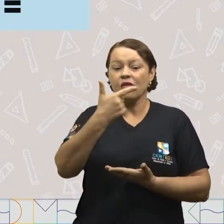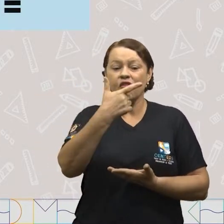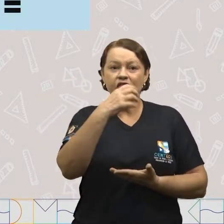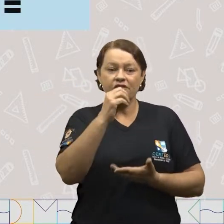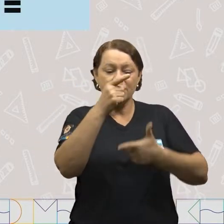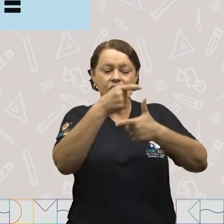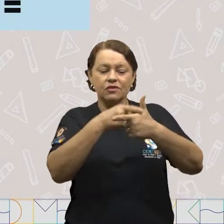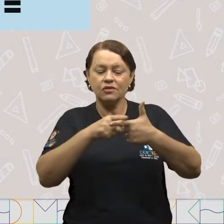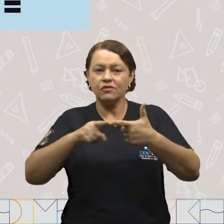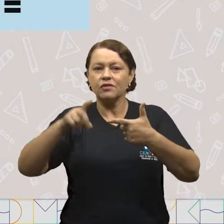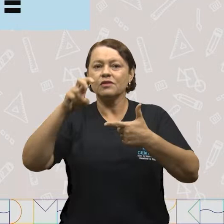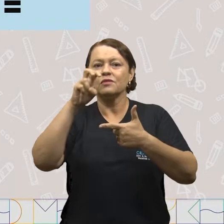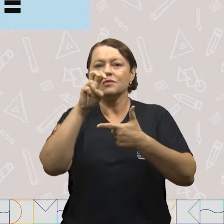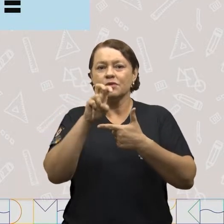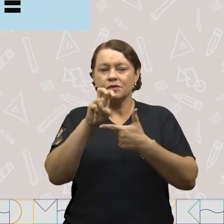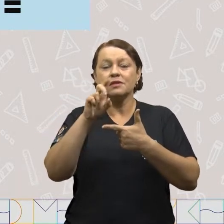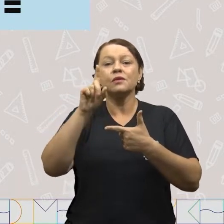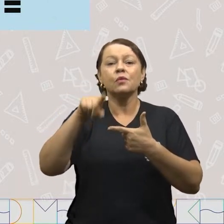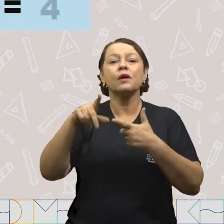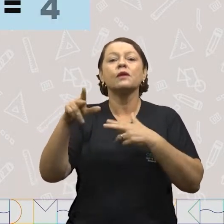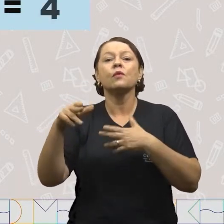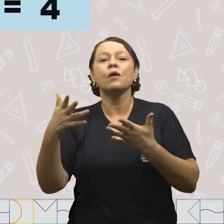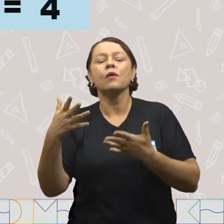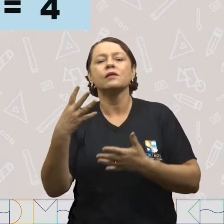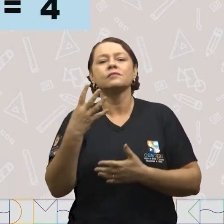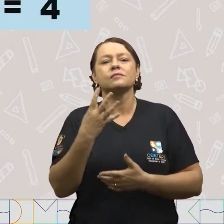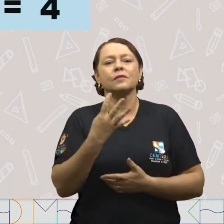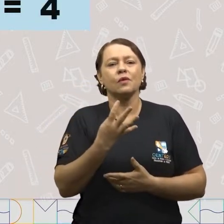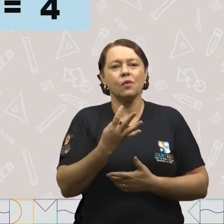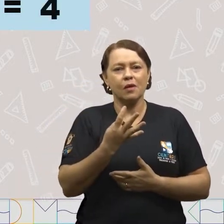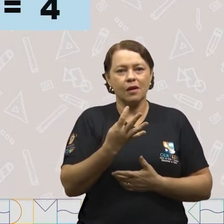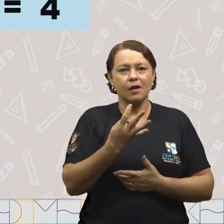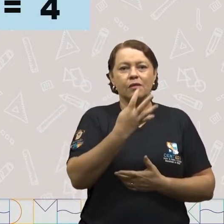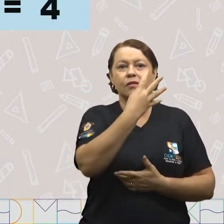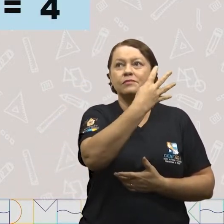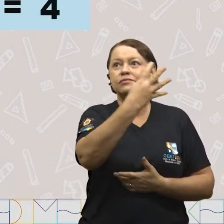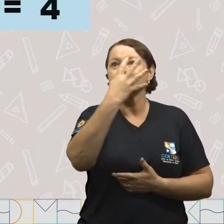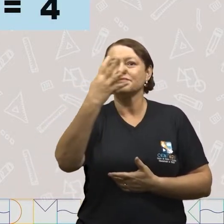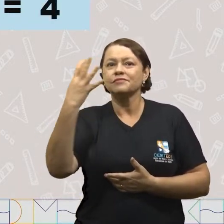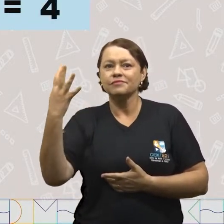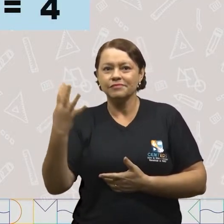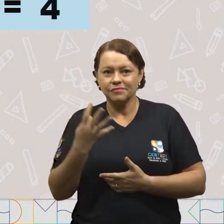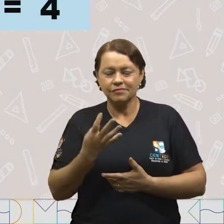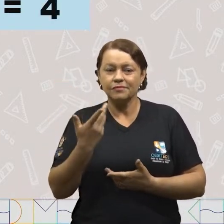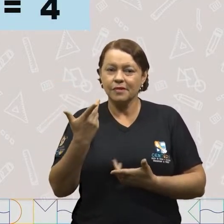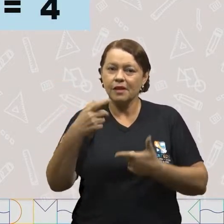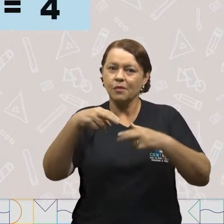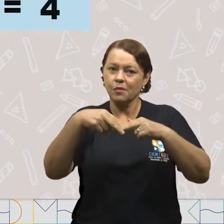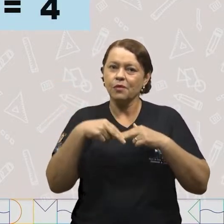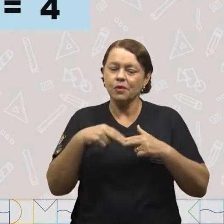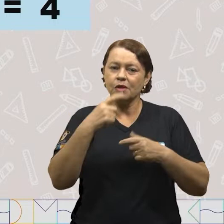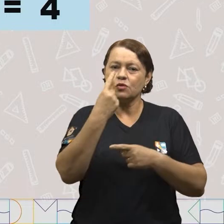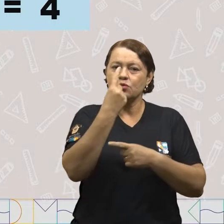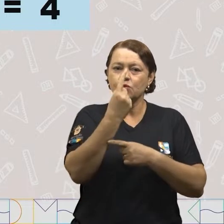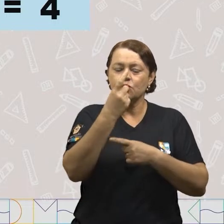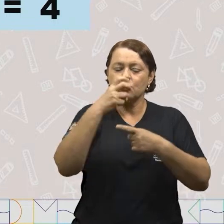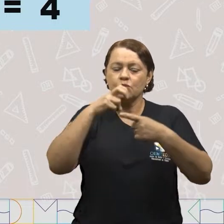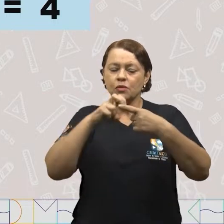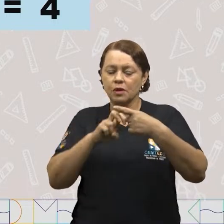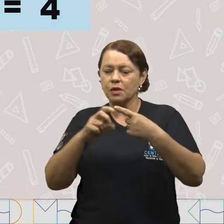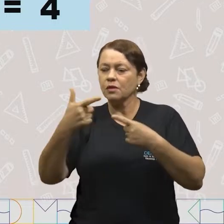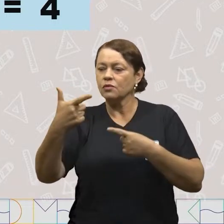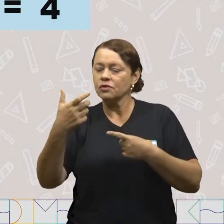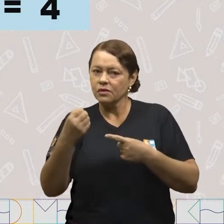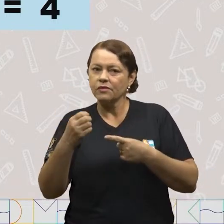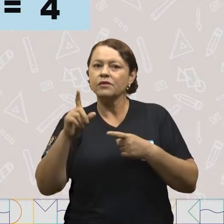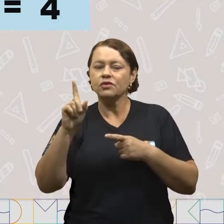dividido para cinco é igual a quatro. Logo, a quinta parte de vinte